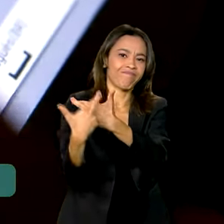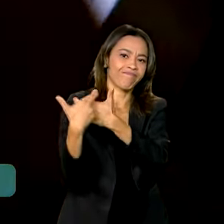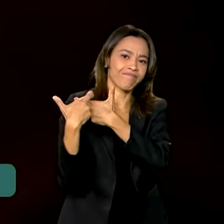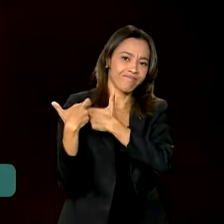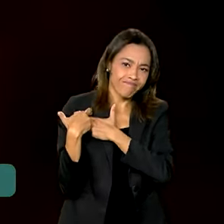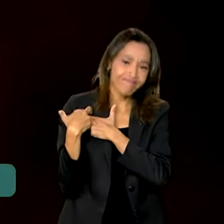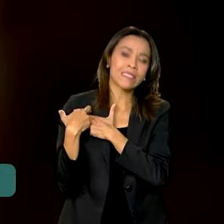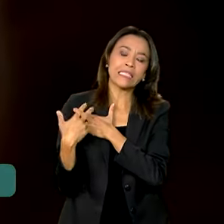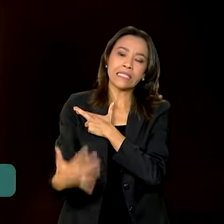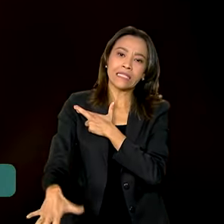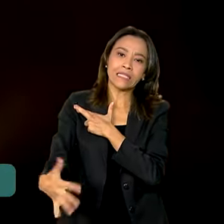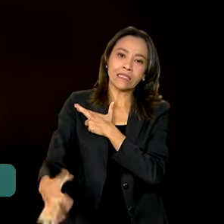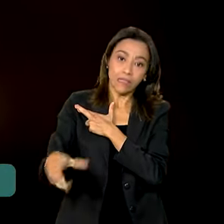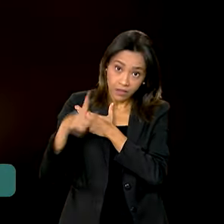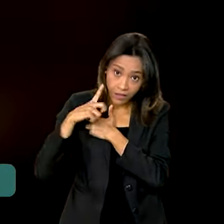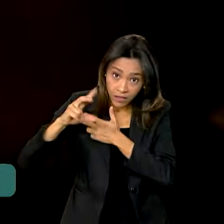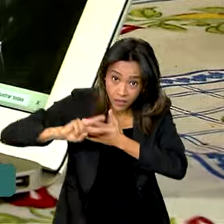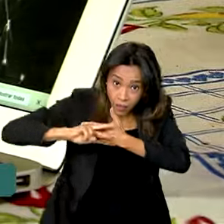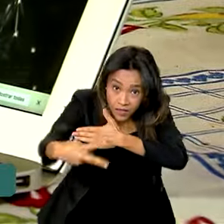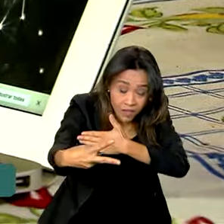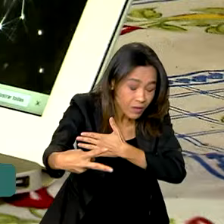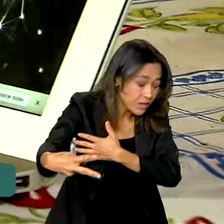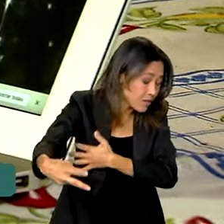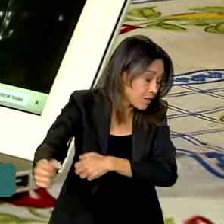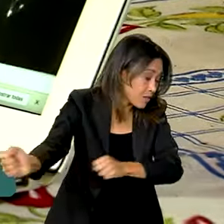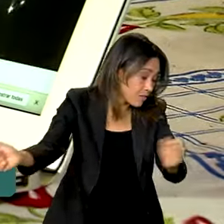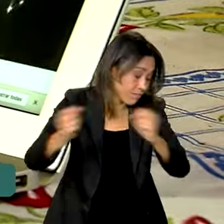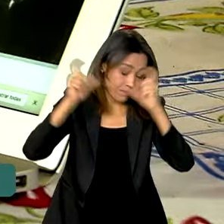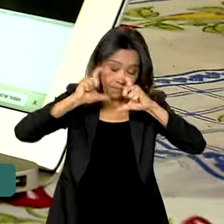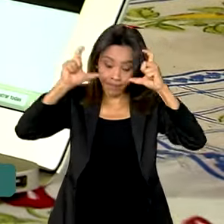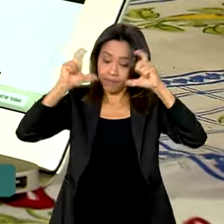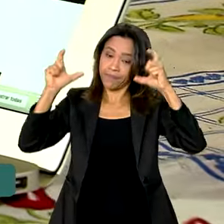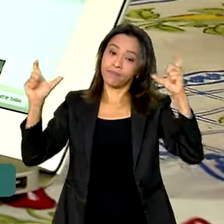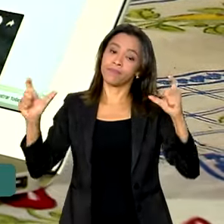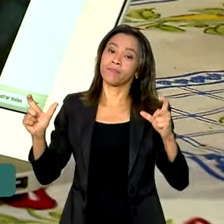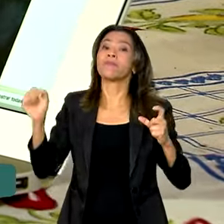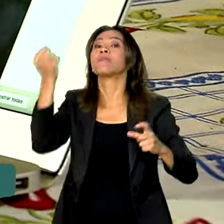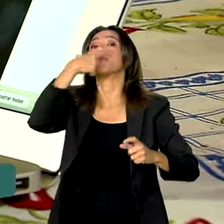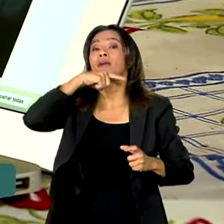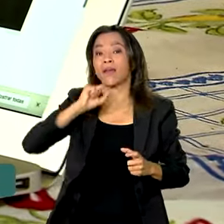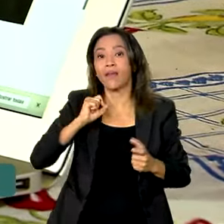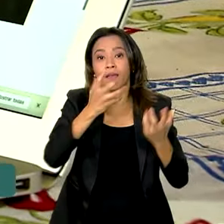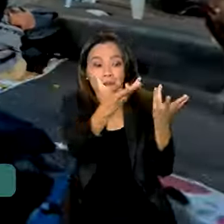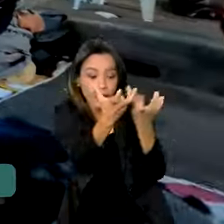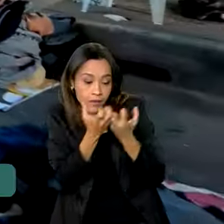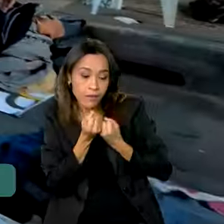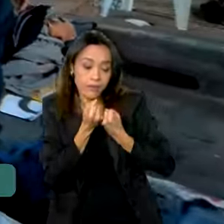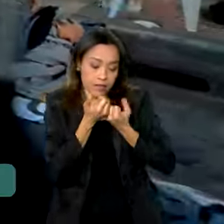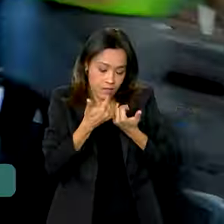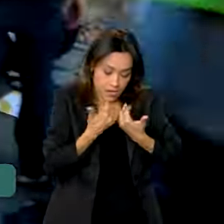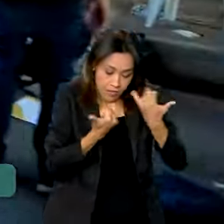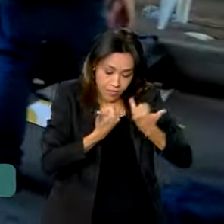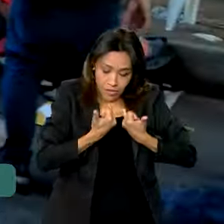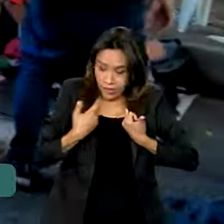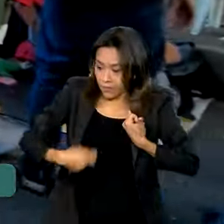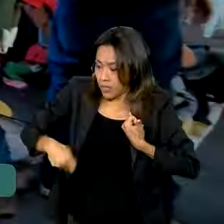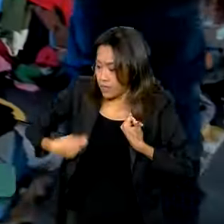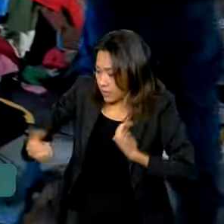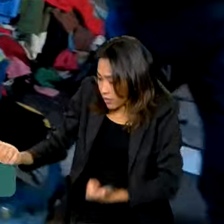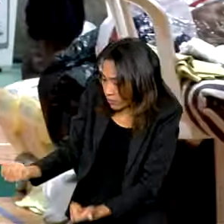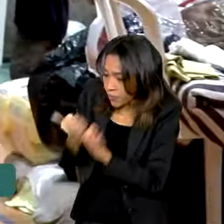e que trazem também resultados desastrosos para quem, neste momento, precisa de